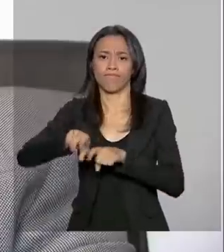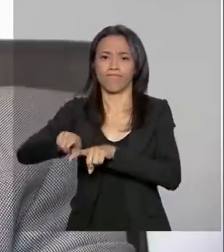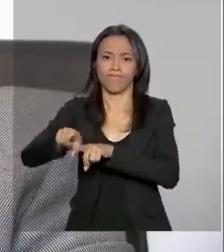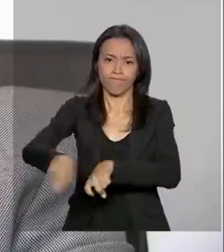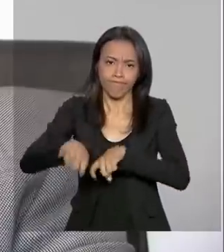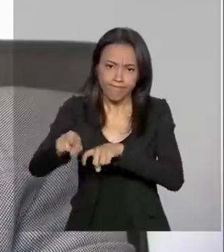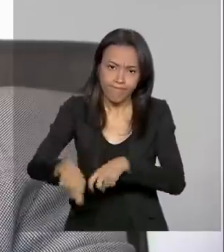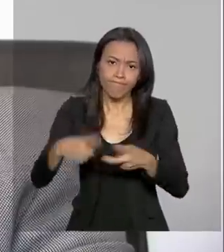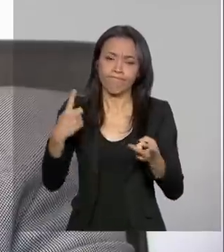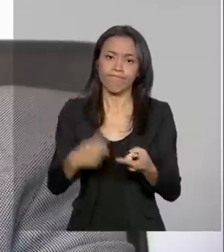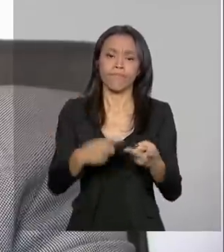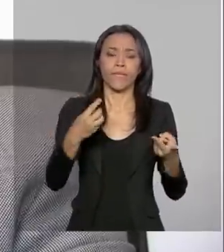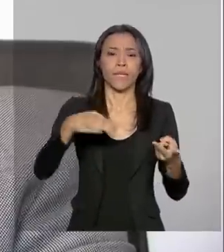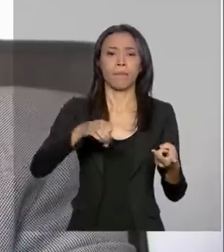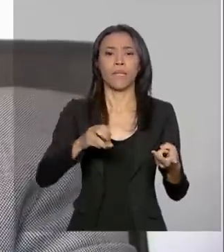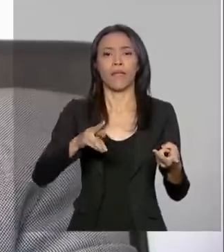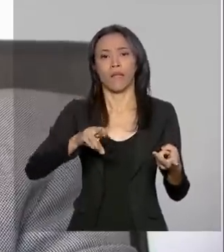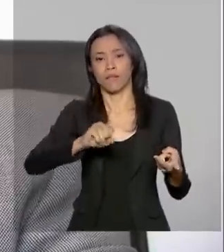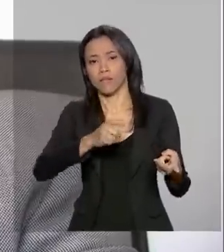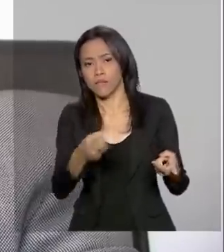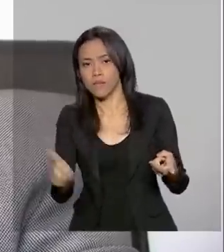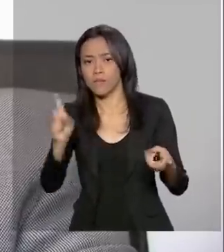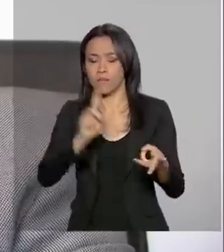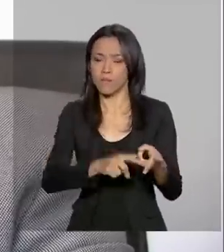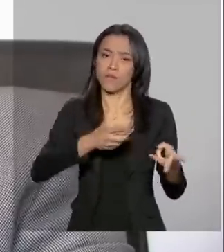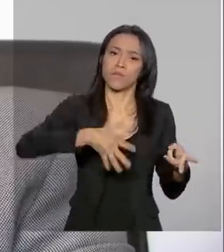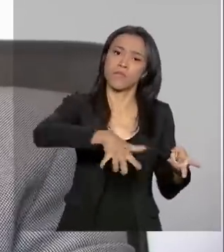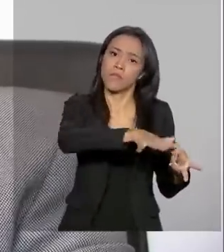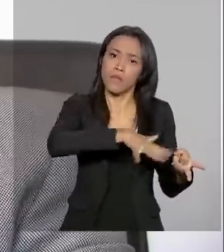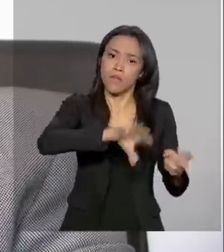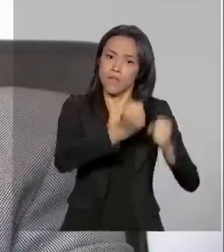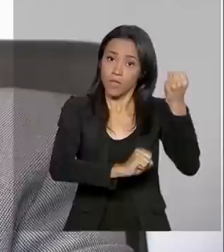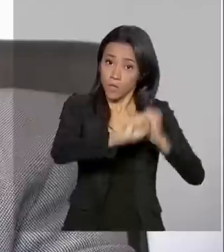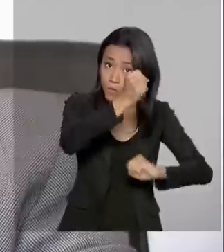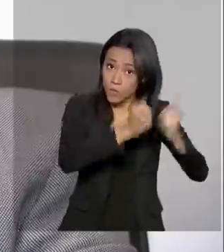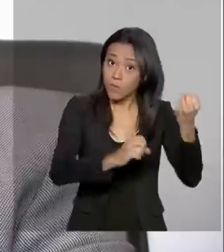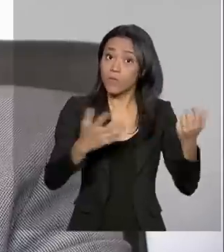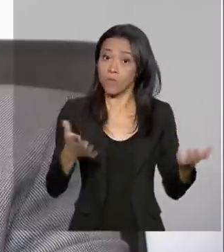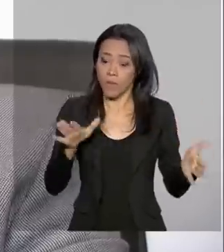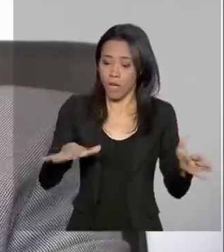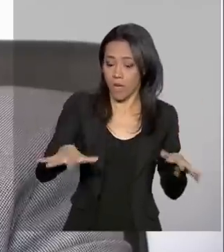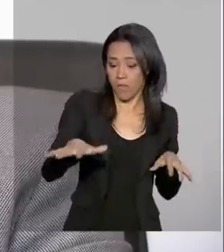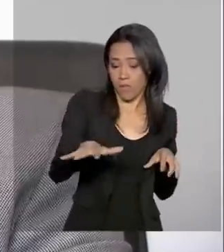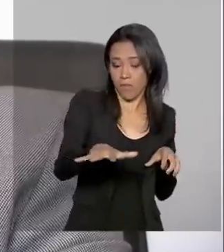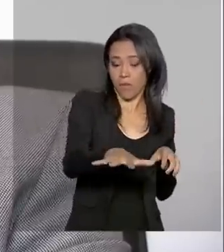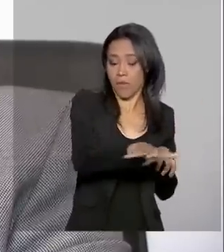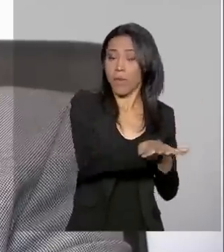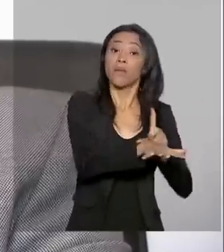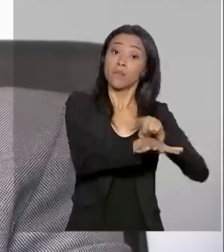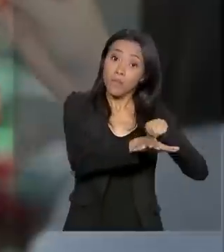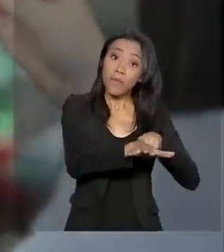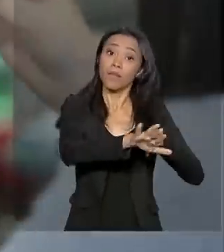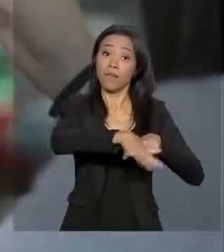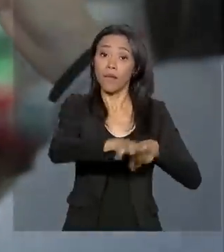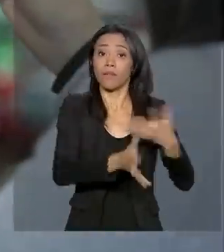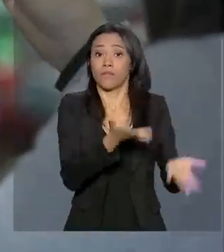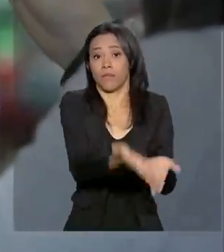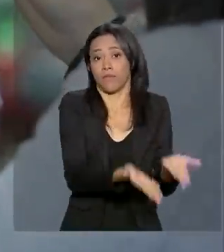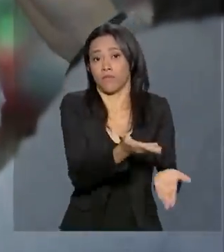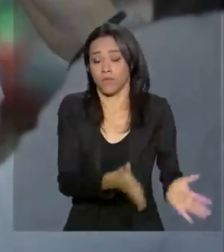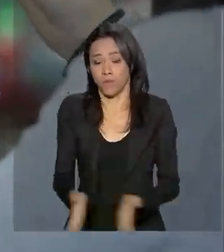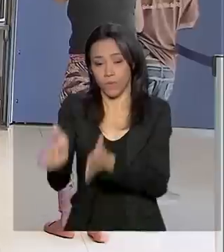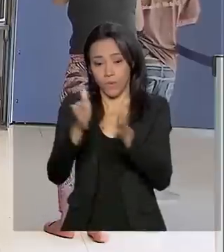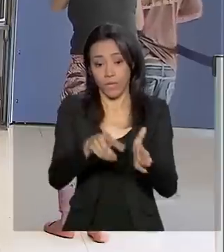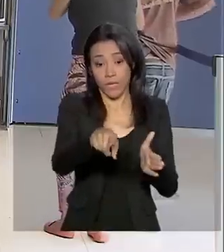tradicional, mineração, ainda mantém alguma atividade na indústria de transformação e um setor de serviços também relevante. Para o setor